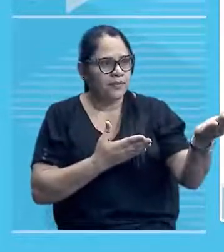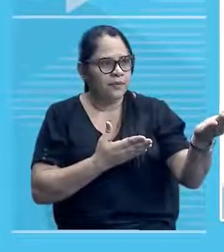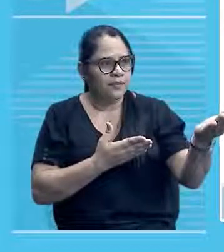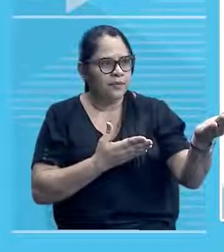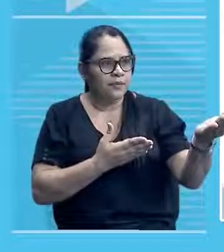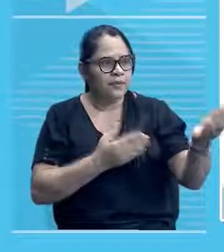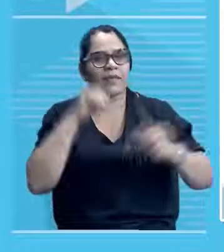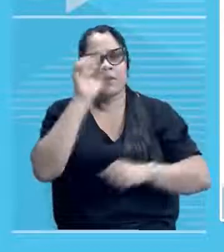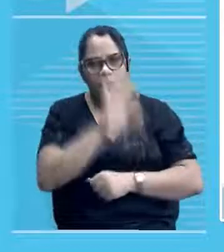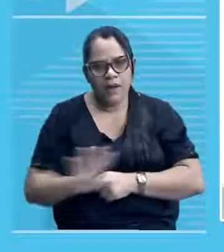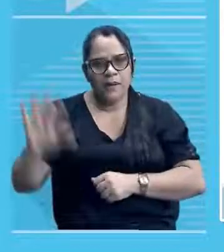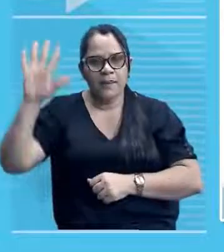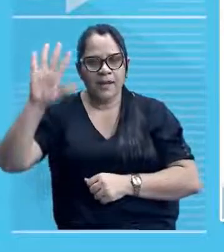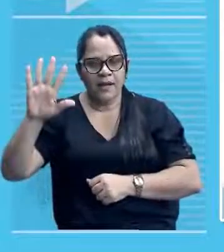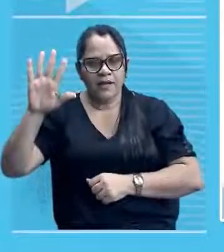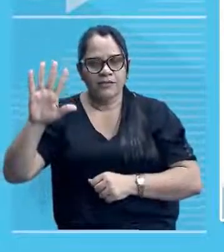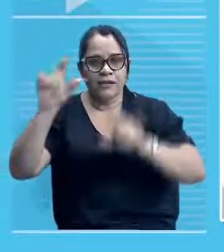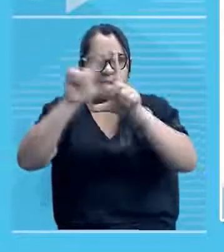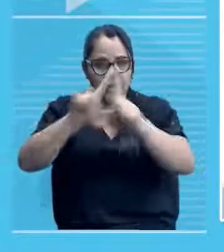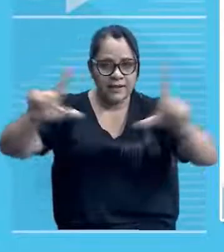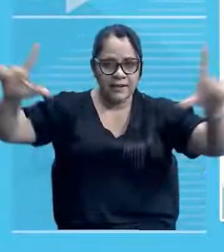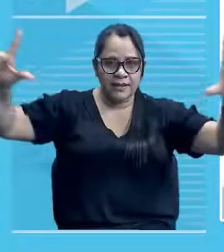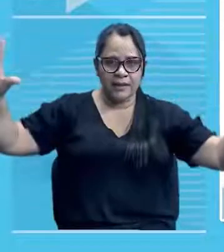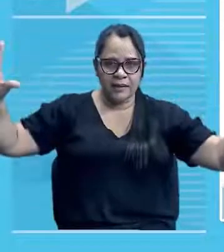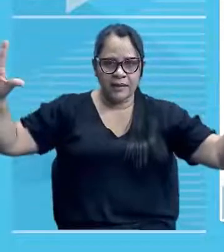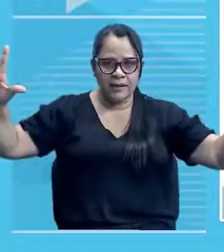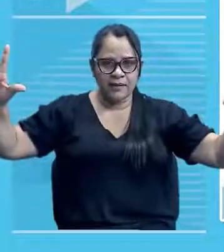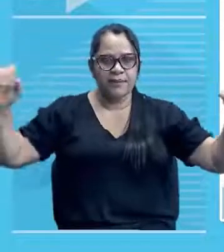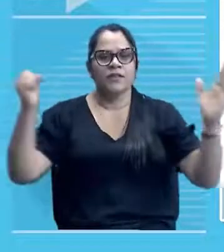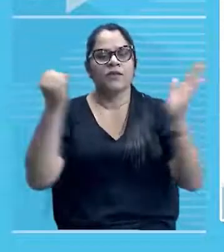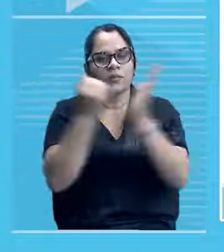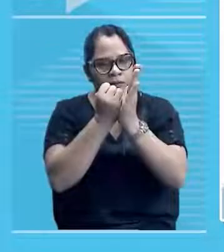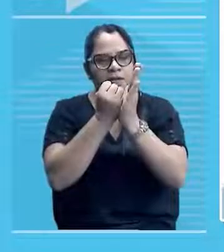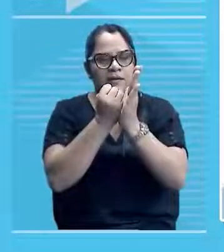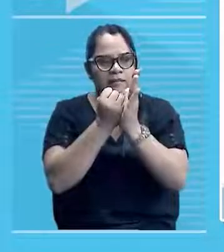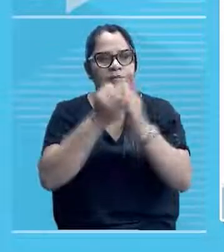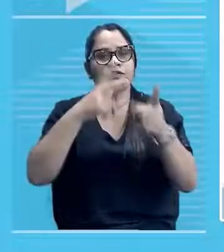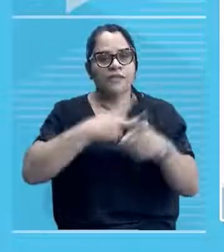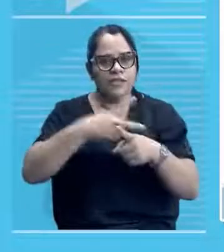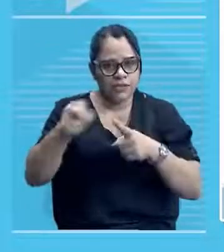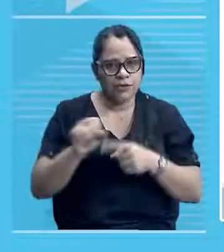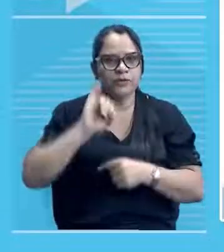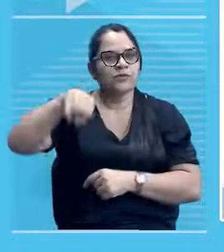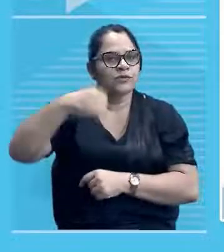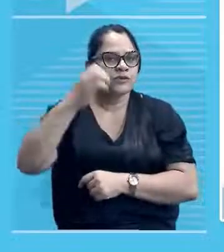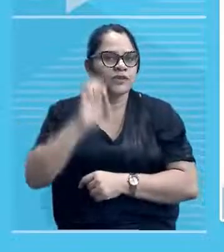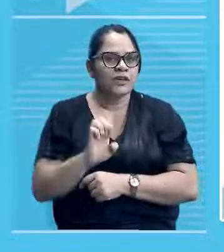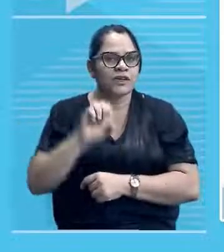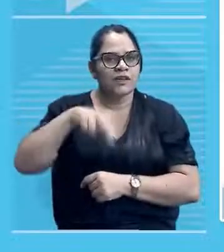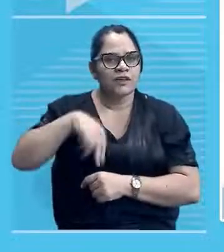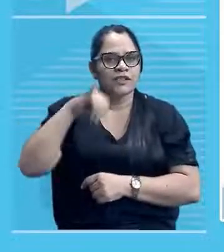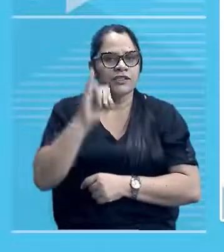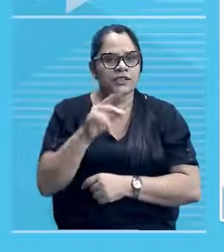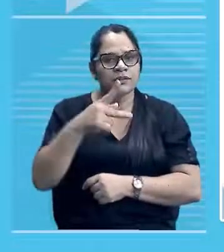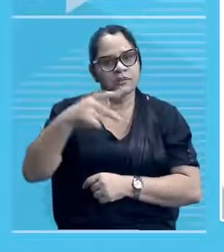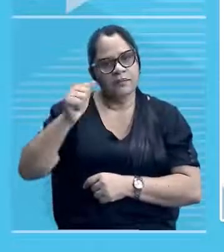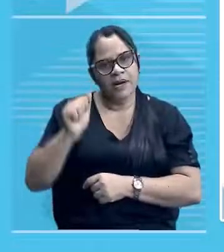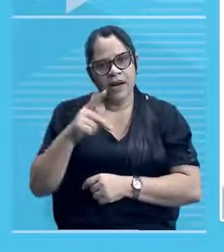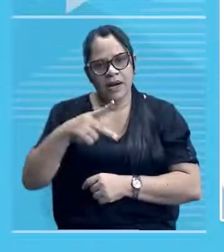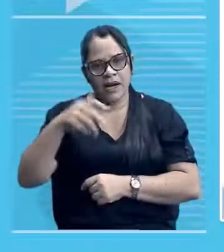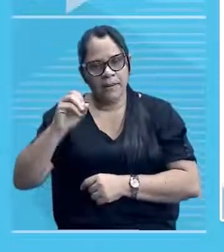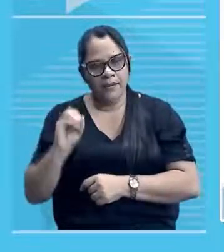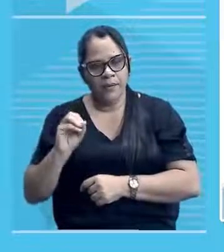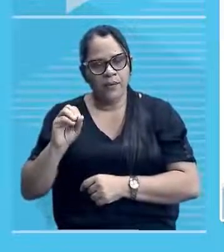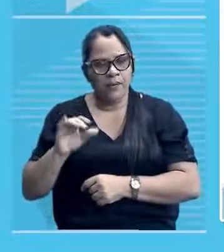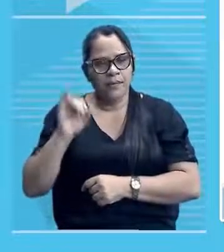Uma imagem mais ampla, né? Desse monumento, né? Desse monumento Heróis do Genipapo, né? Você vê à direita aí do seu vídeo, ou melhor, à